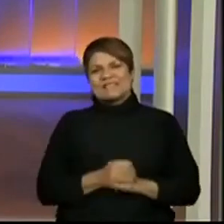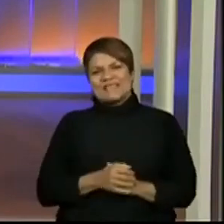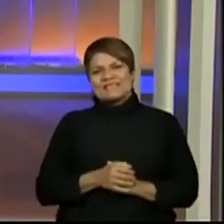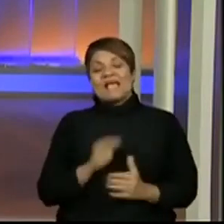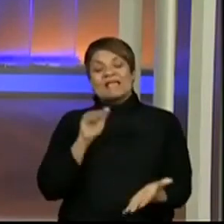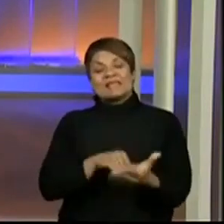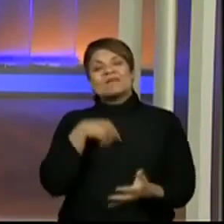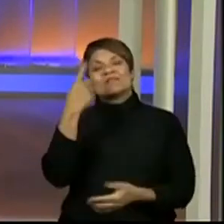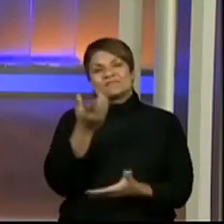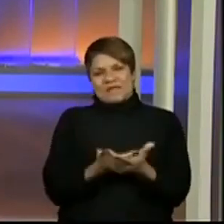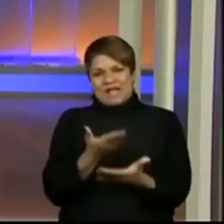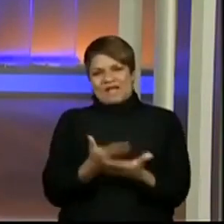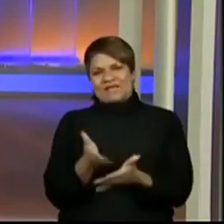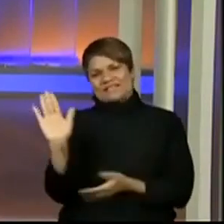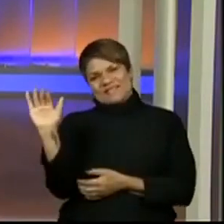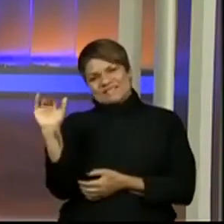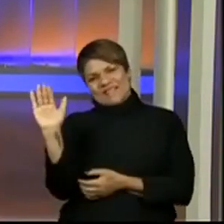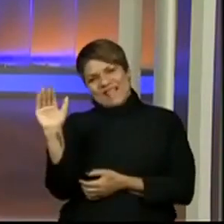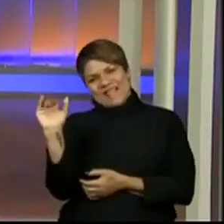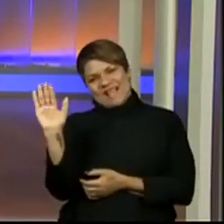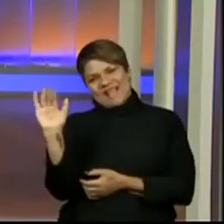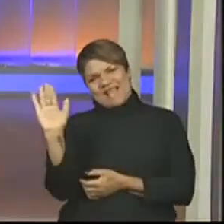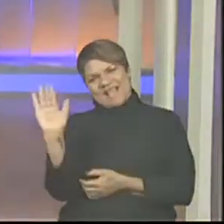E até a próxima aula. Tchau, tchau.